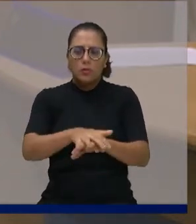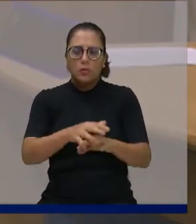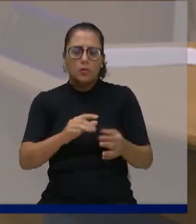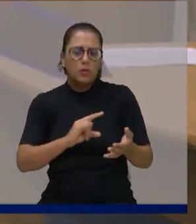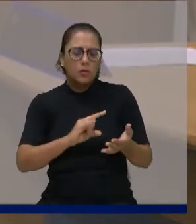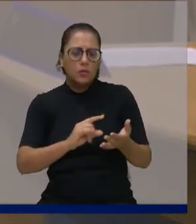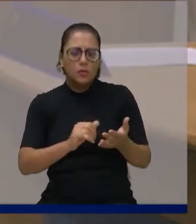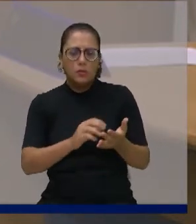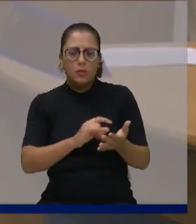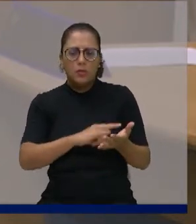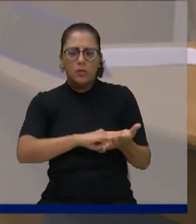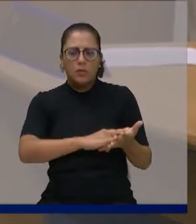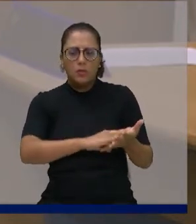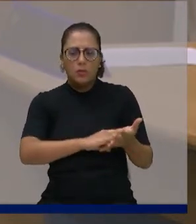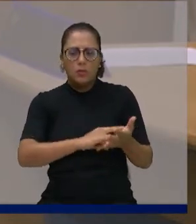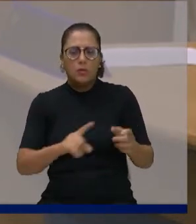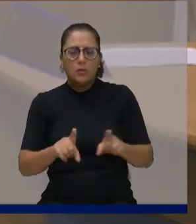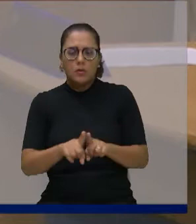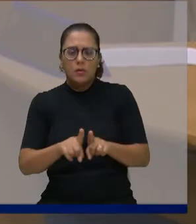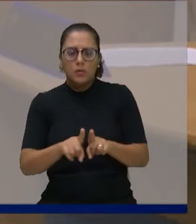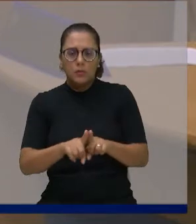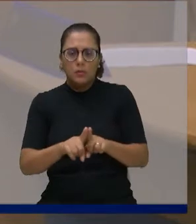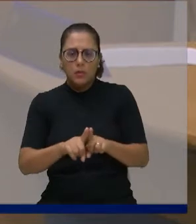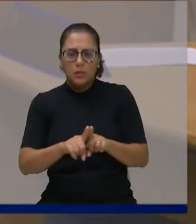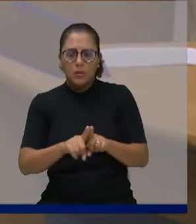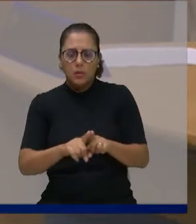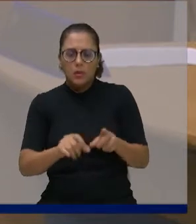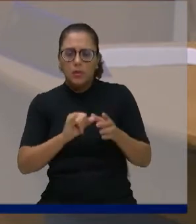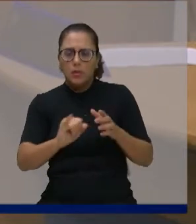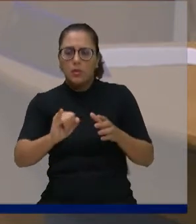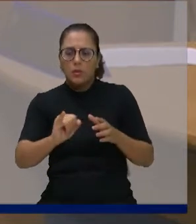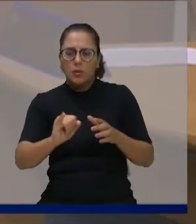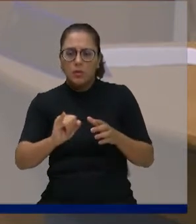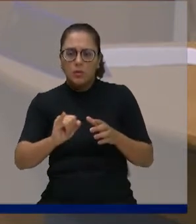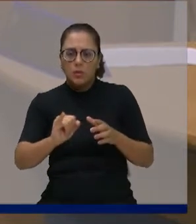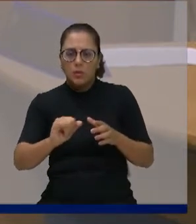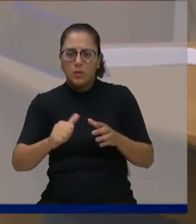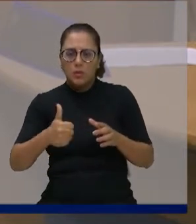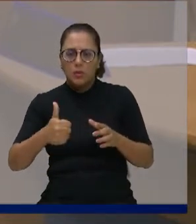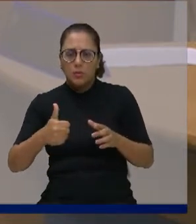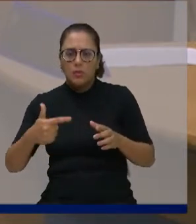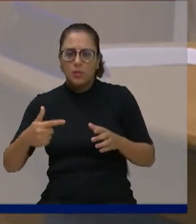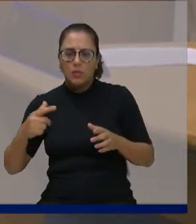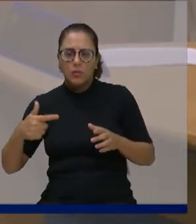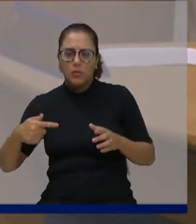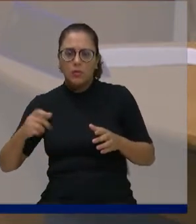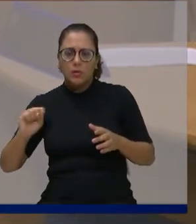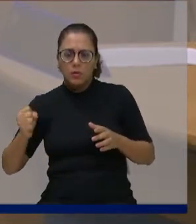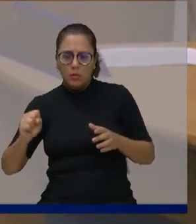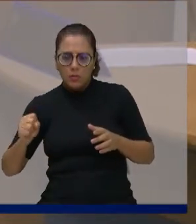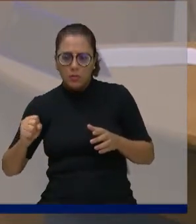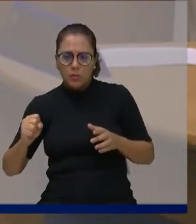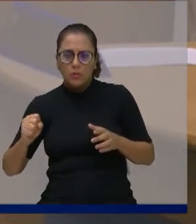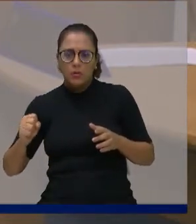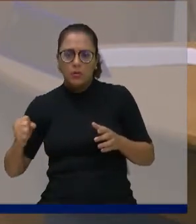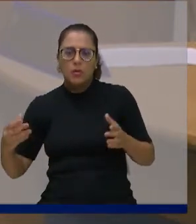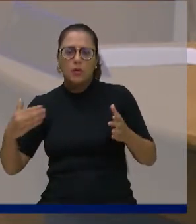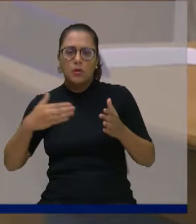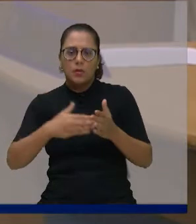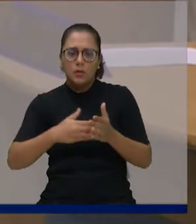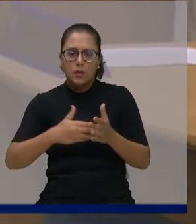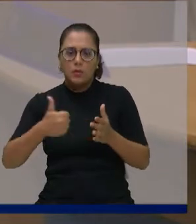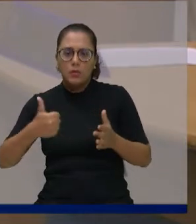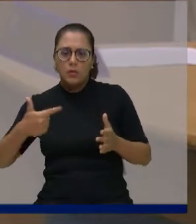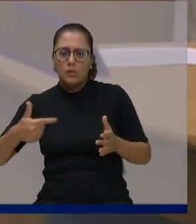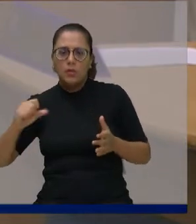indicação 1.268, 1.269, 1.271 a 1.288,